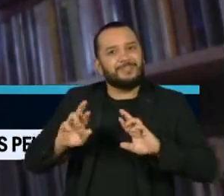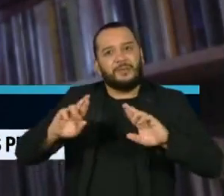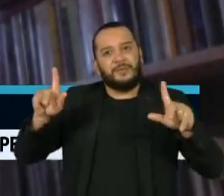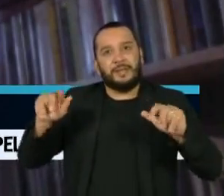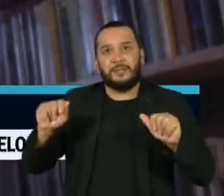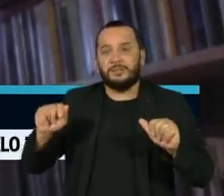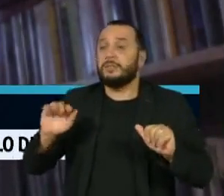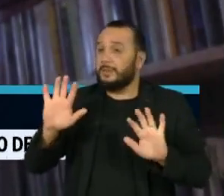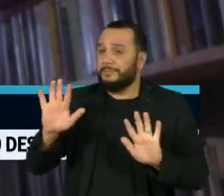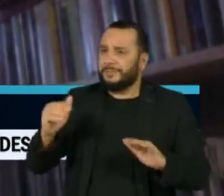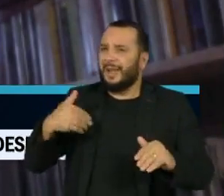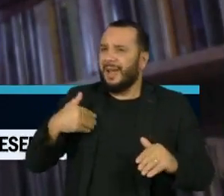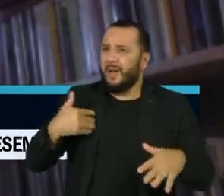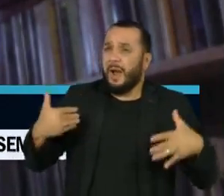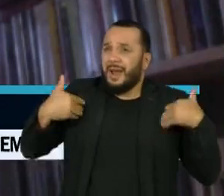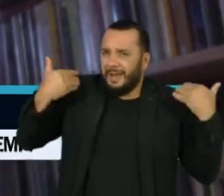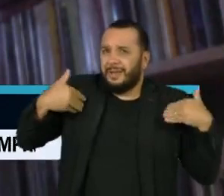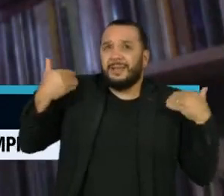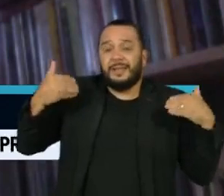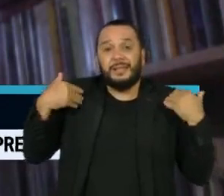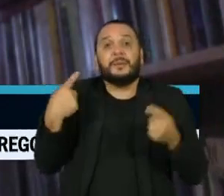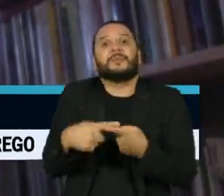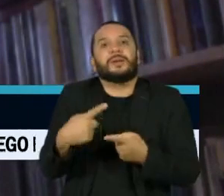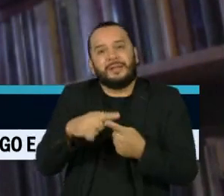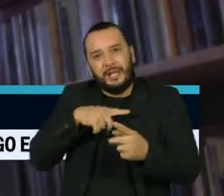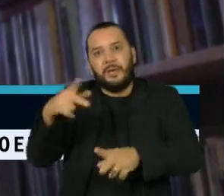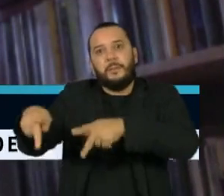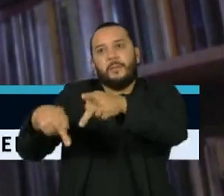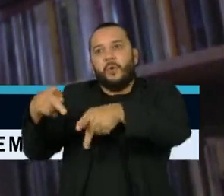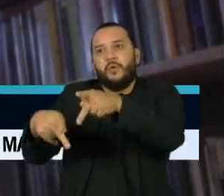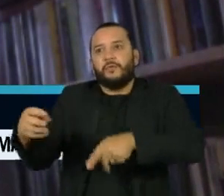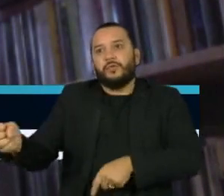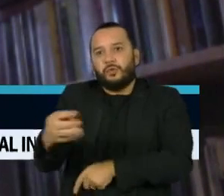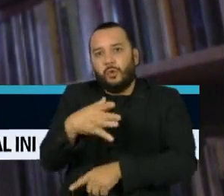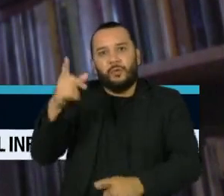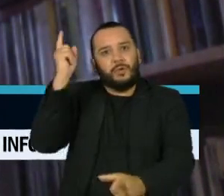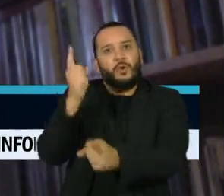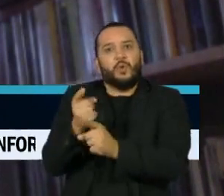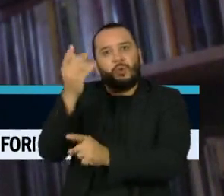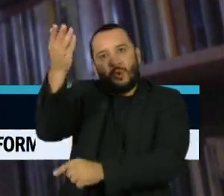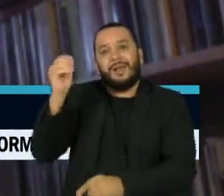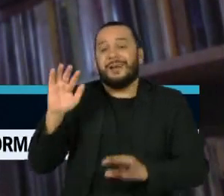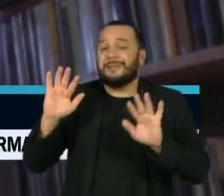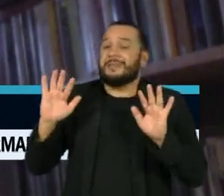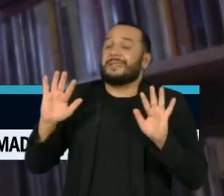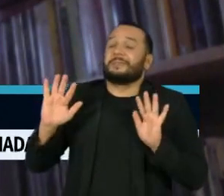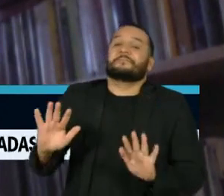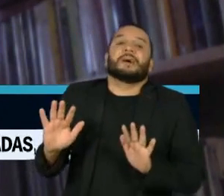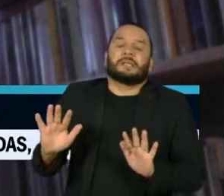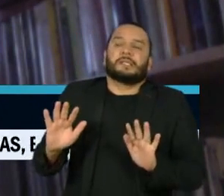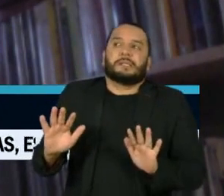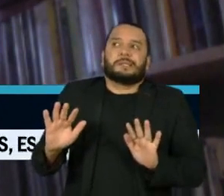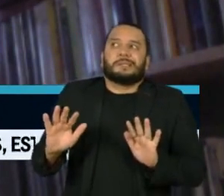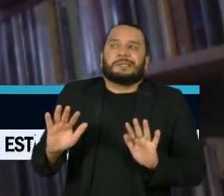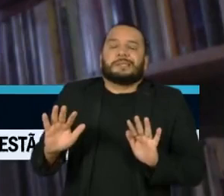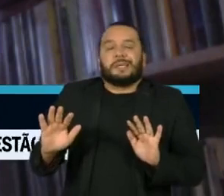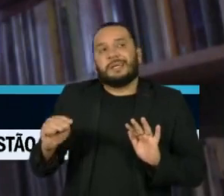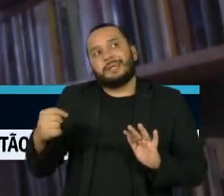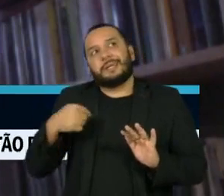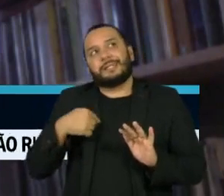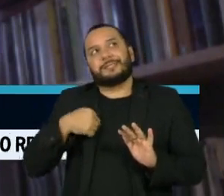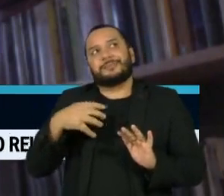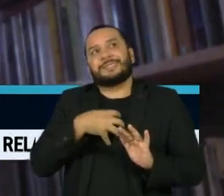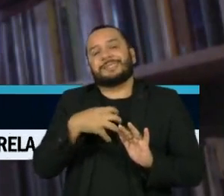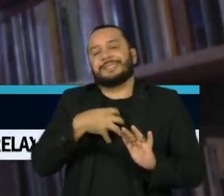É uma alegria, é fato histórico que esse povo seja localizado. Agora, isso inspira